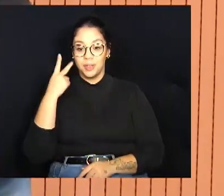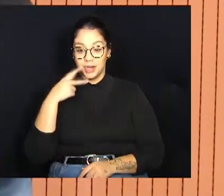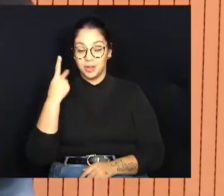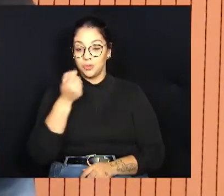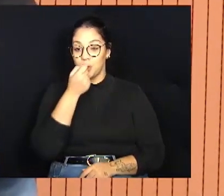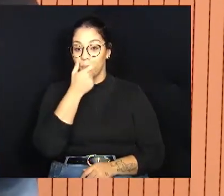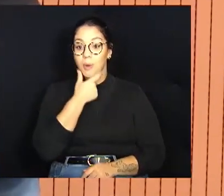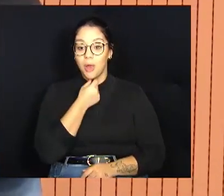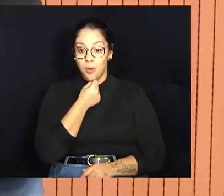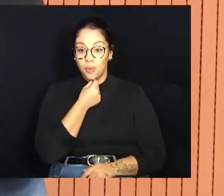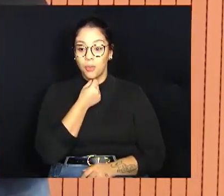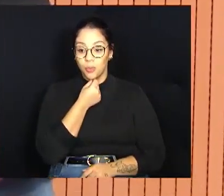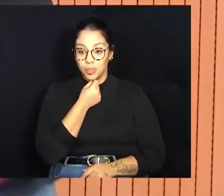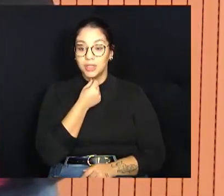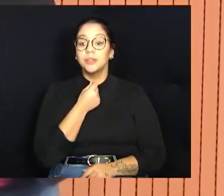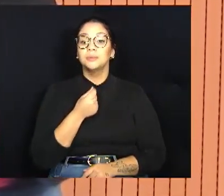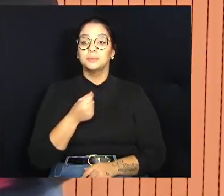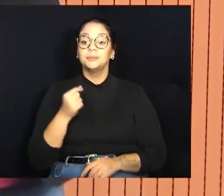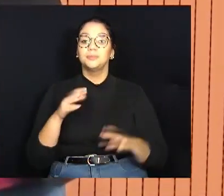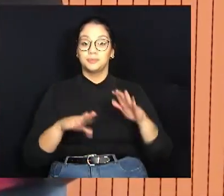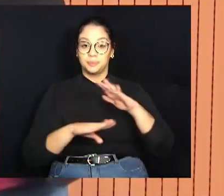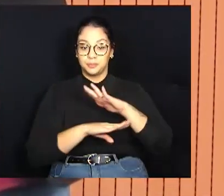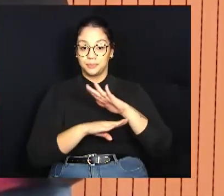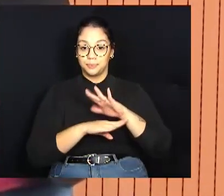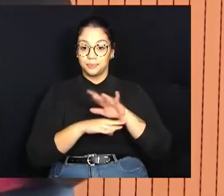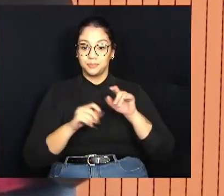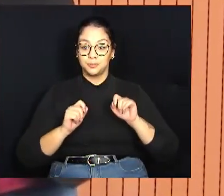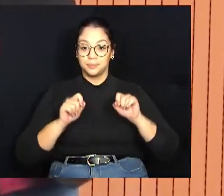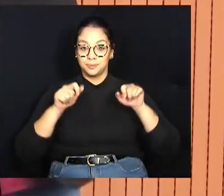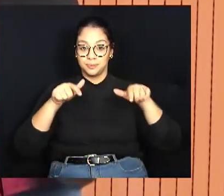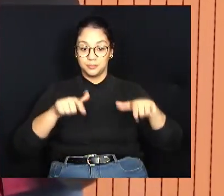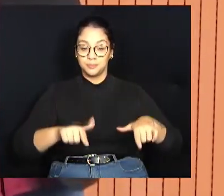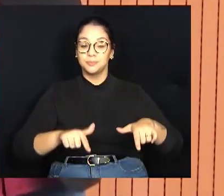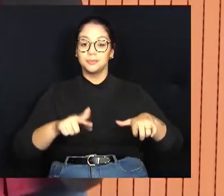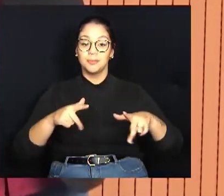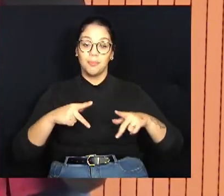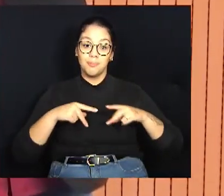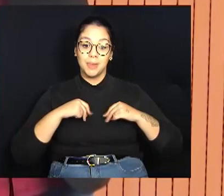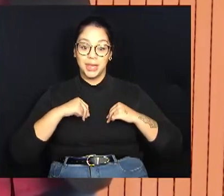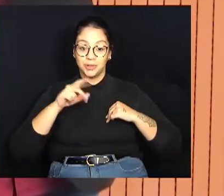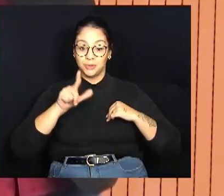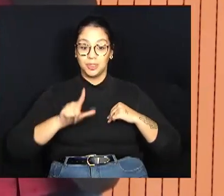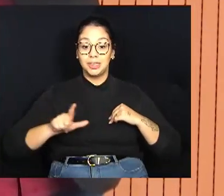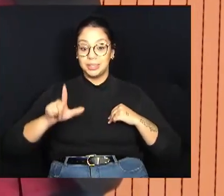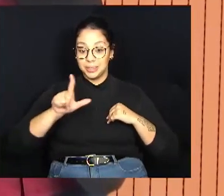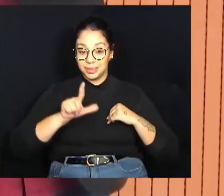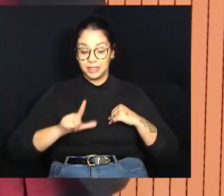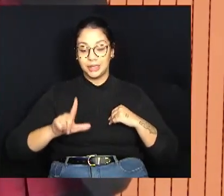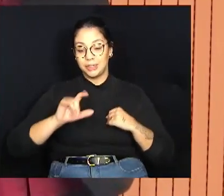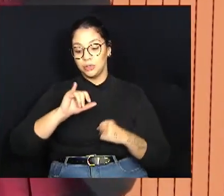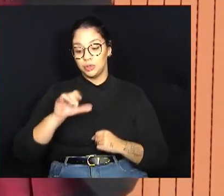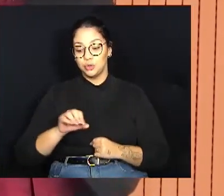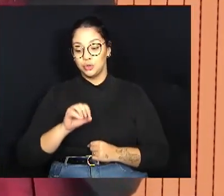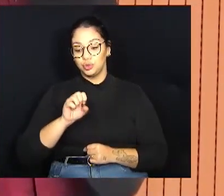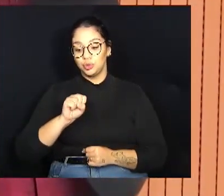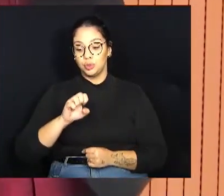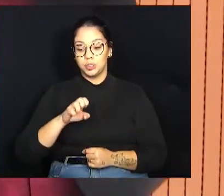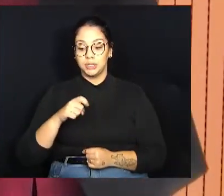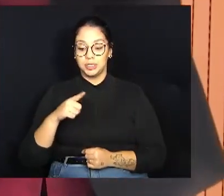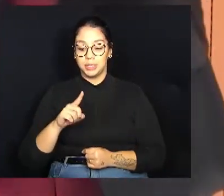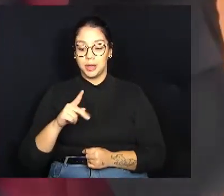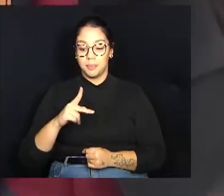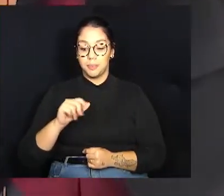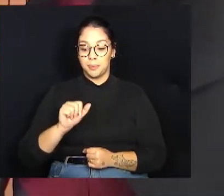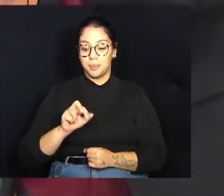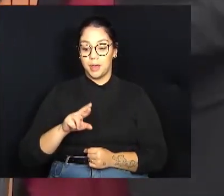Cunha, a Câmara Municipal entregou o diploma de mérito literário José Paranho Chiqueira, para